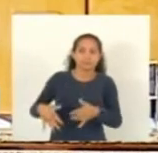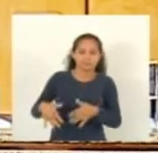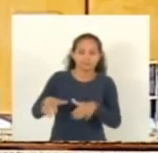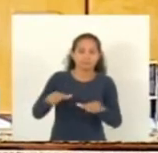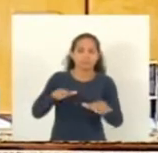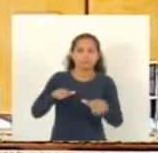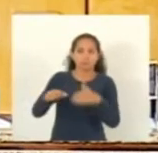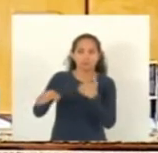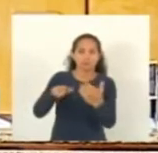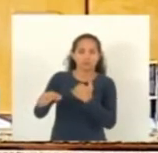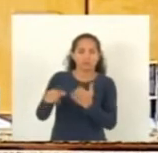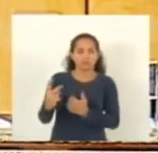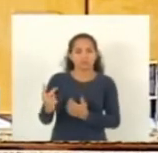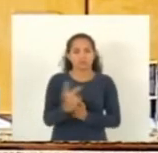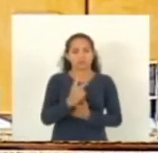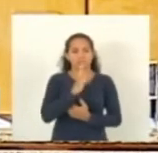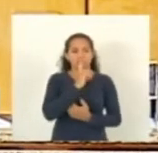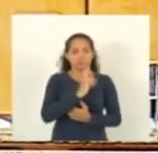mobilidade.